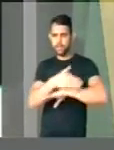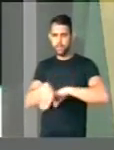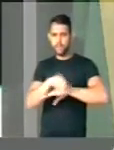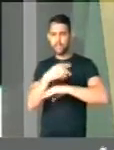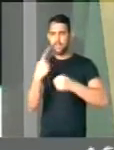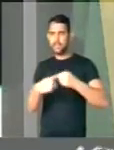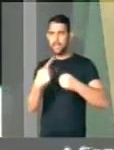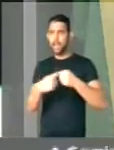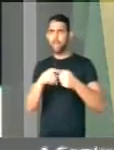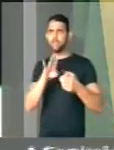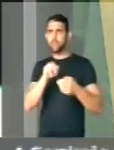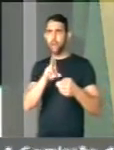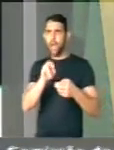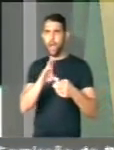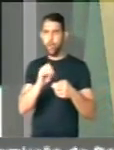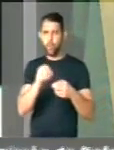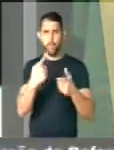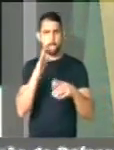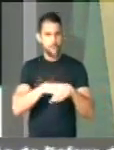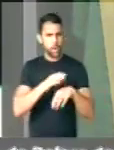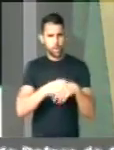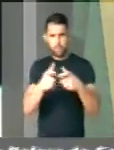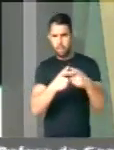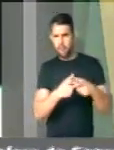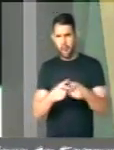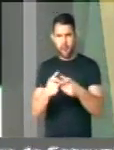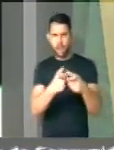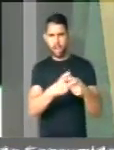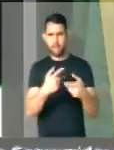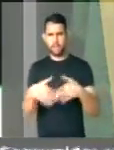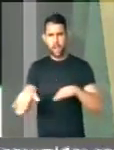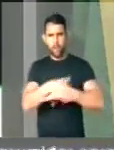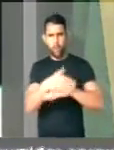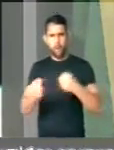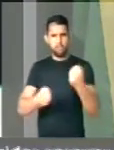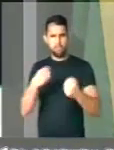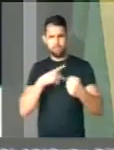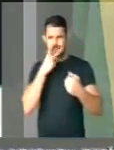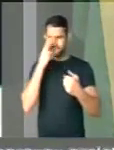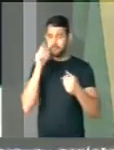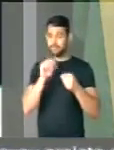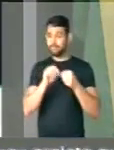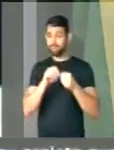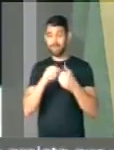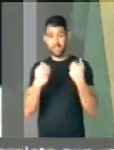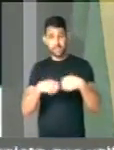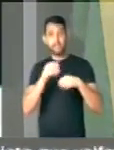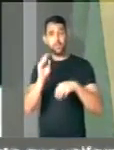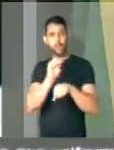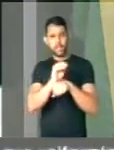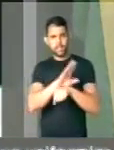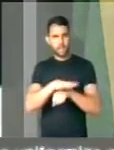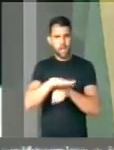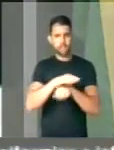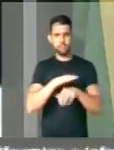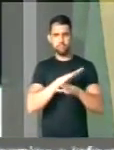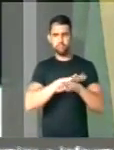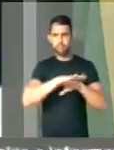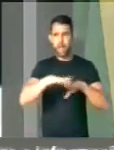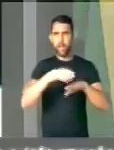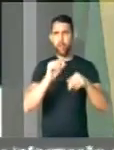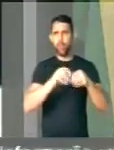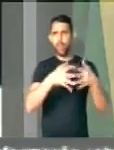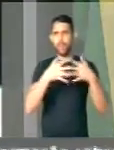estreitamente hoje muito esburacada, uma infraestrutura totalmente deteriorada, cuidar das nossas praças,